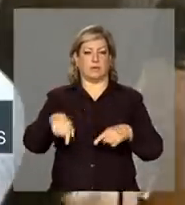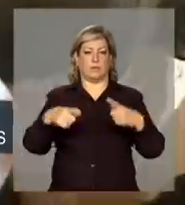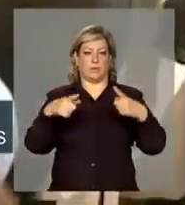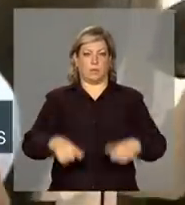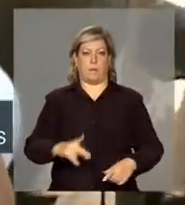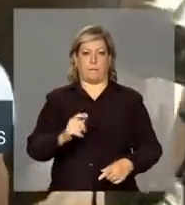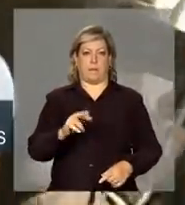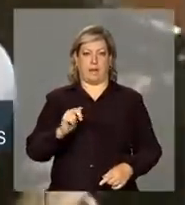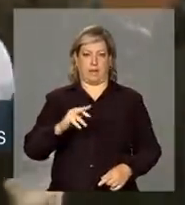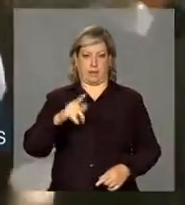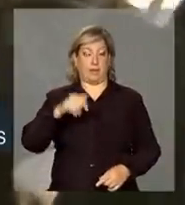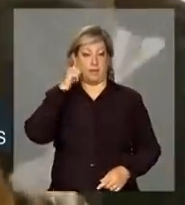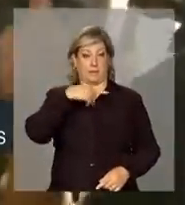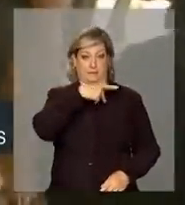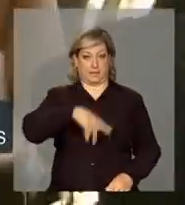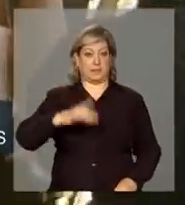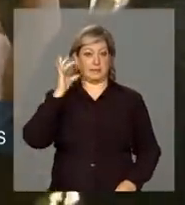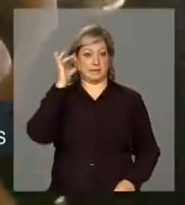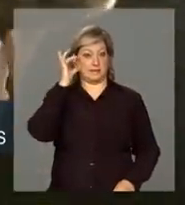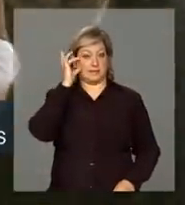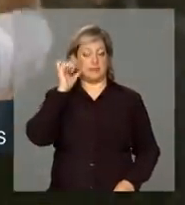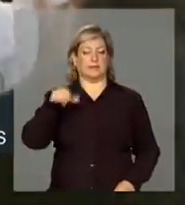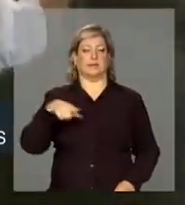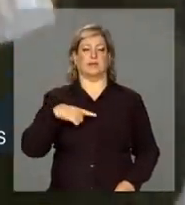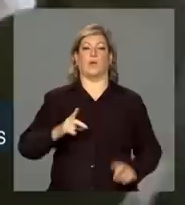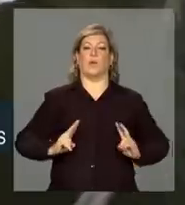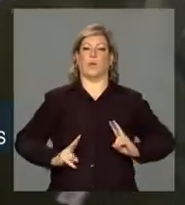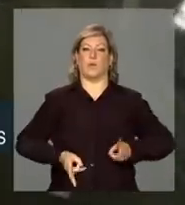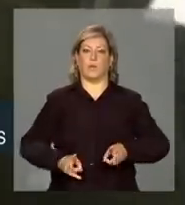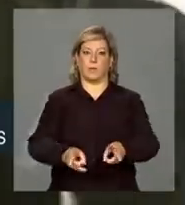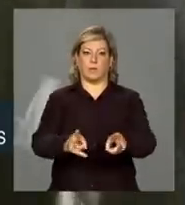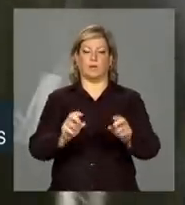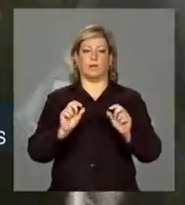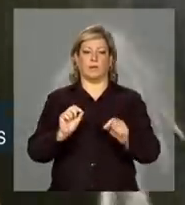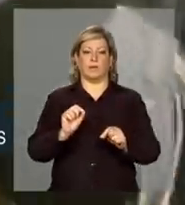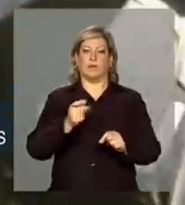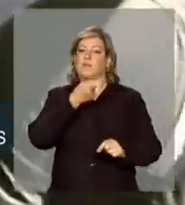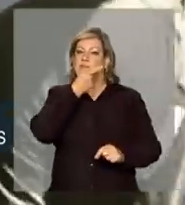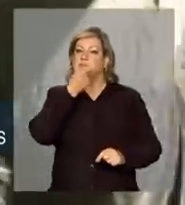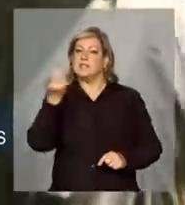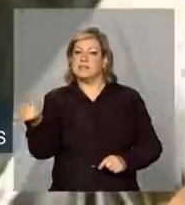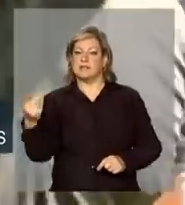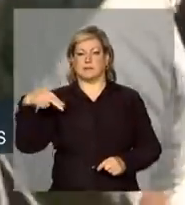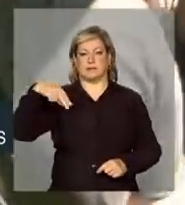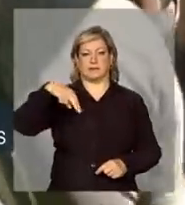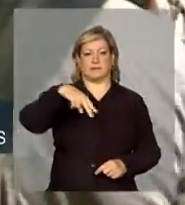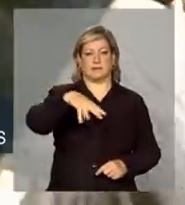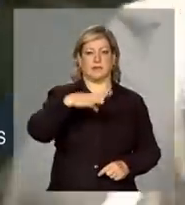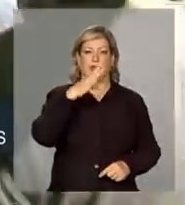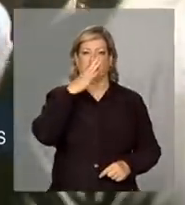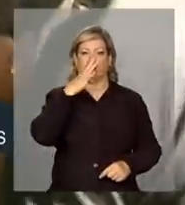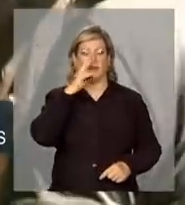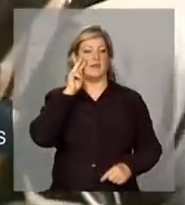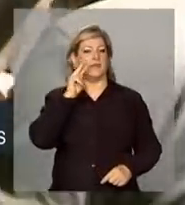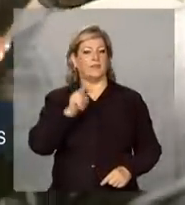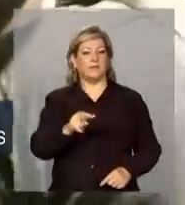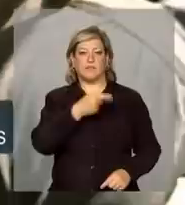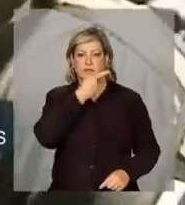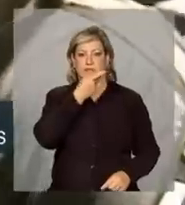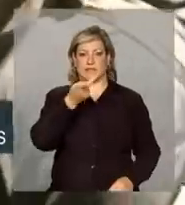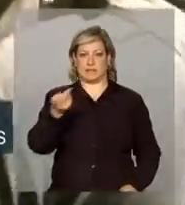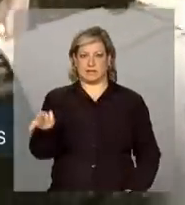A presidenta Dilma Rousseff continua percorrendo o show rural Parque